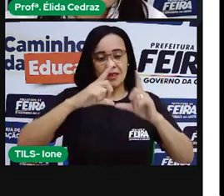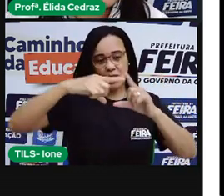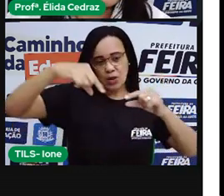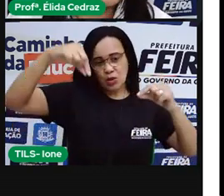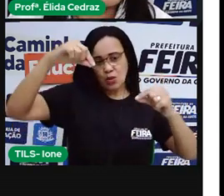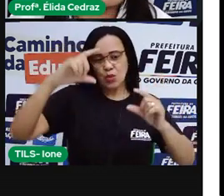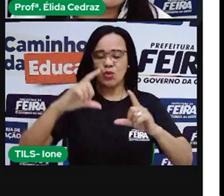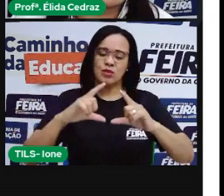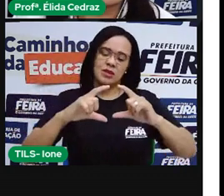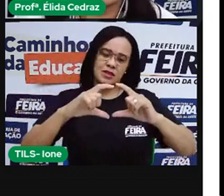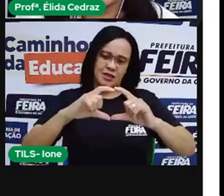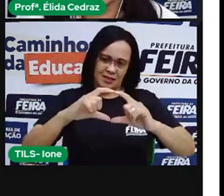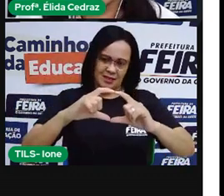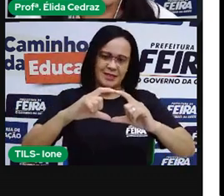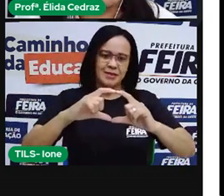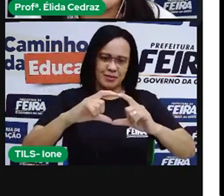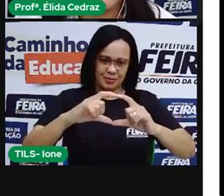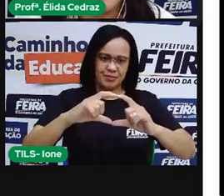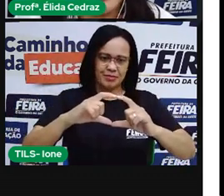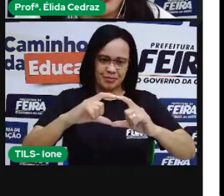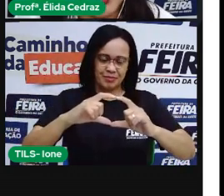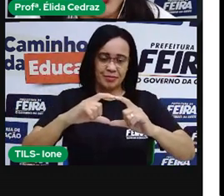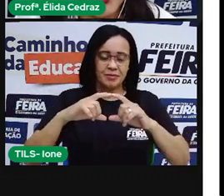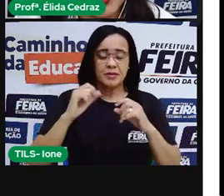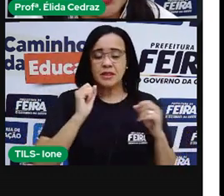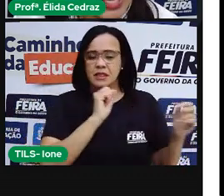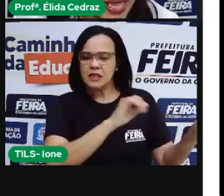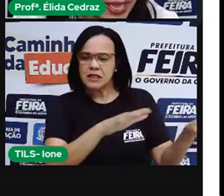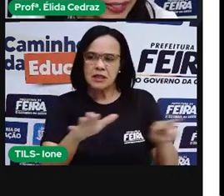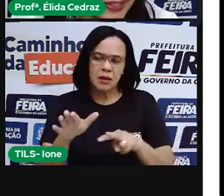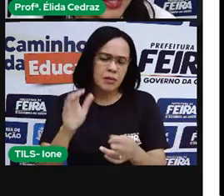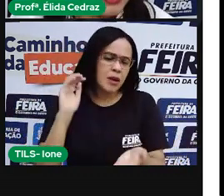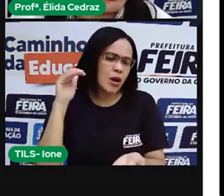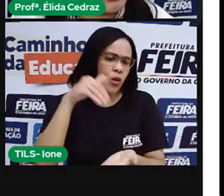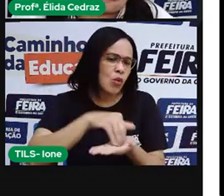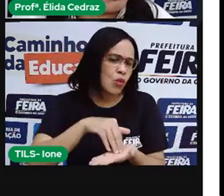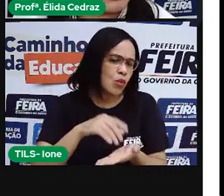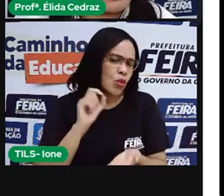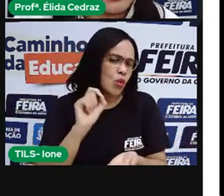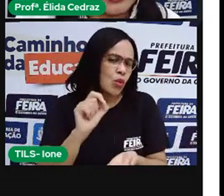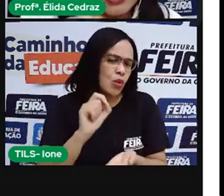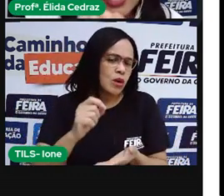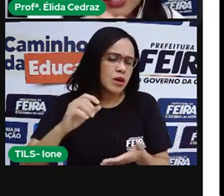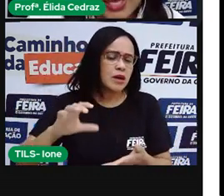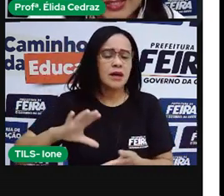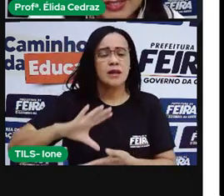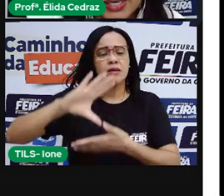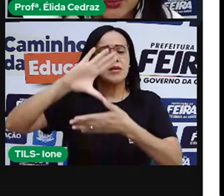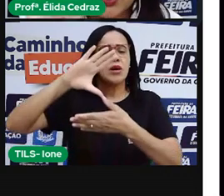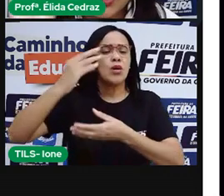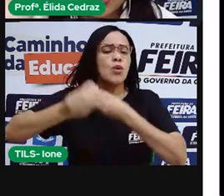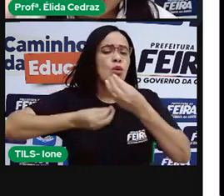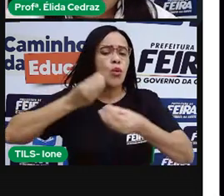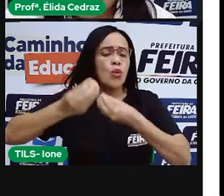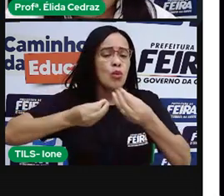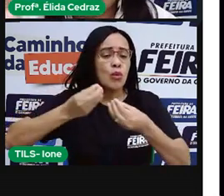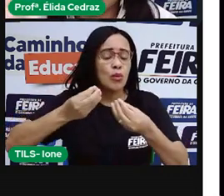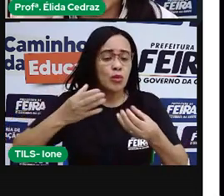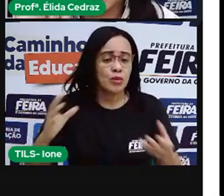Nós estamos na última semana de julho, aqui no mapa astral,